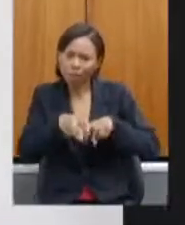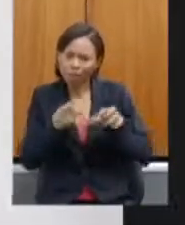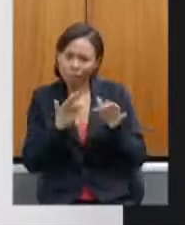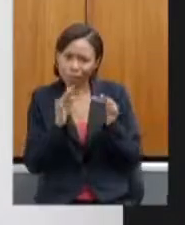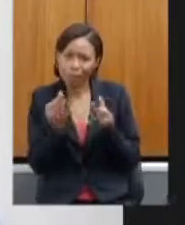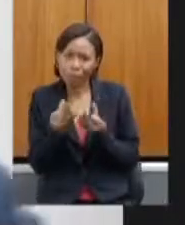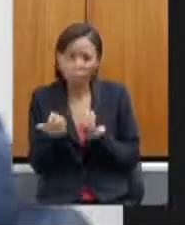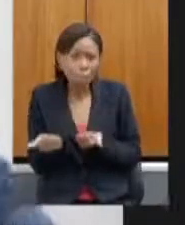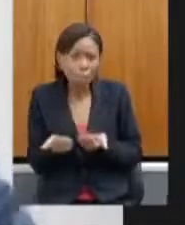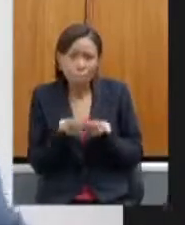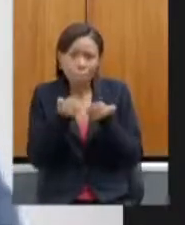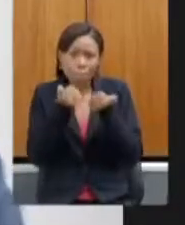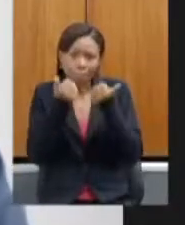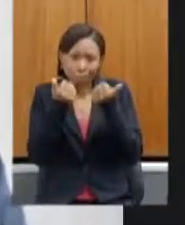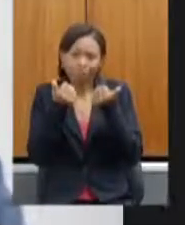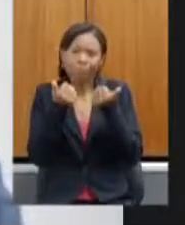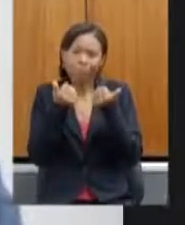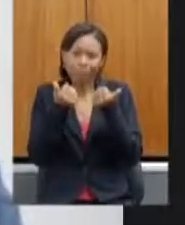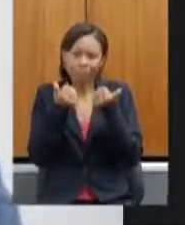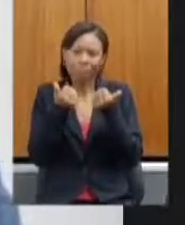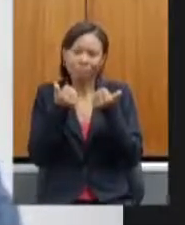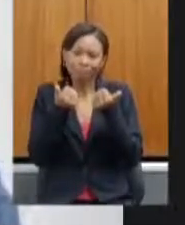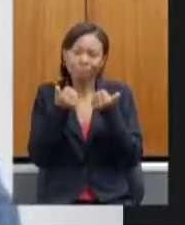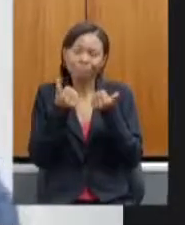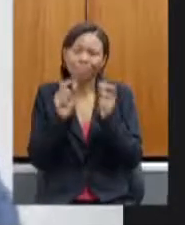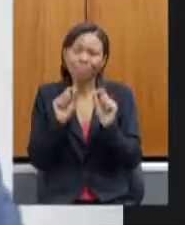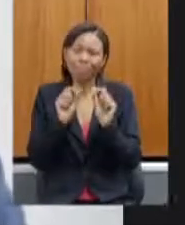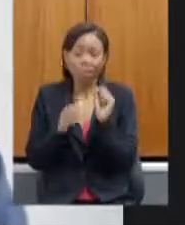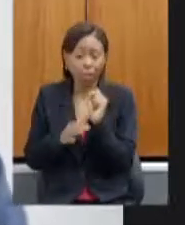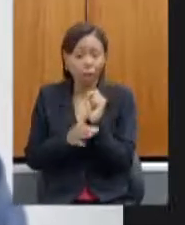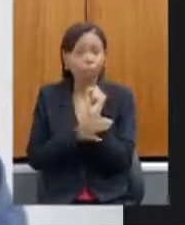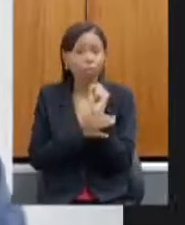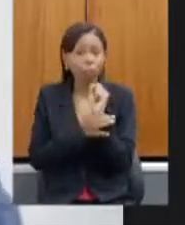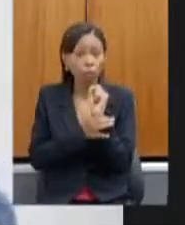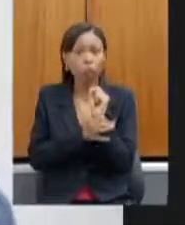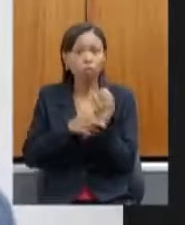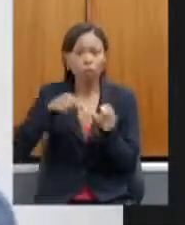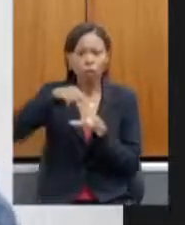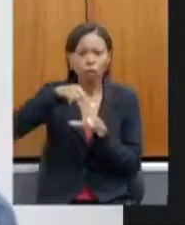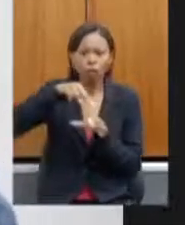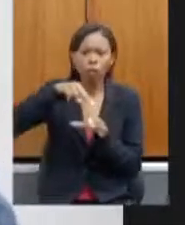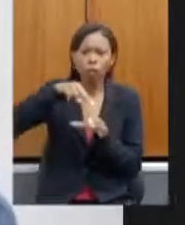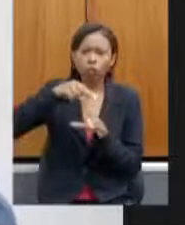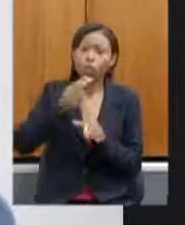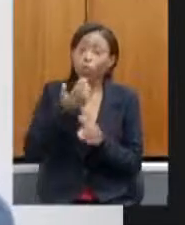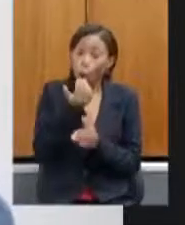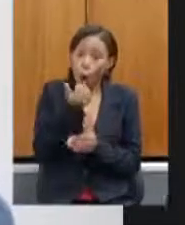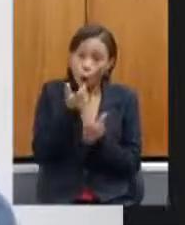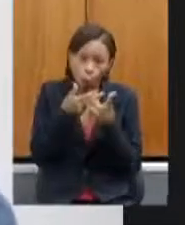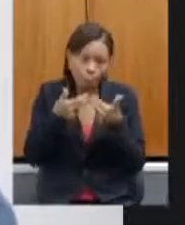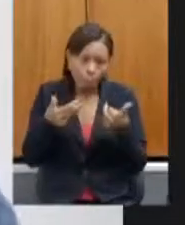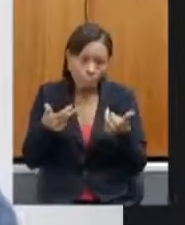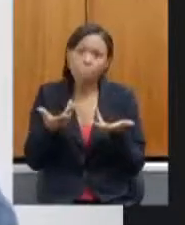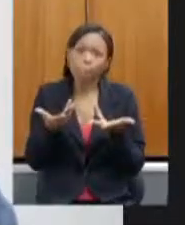para que a garantia nutricional e sustentável também seja respeitada, né?